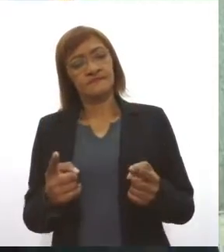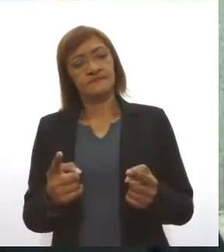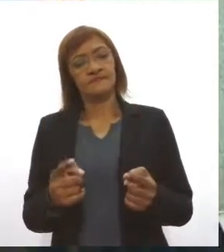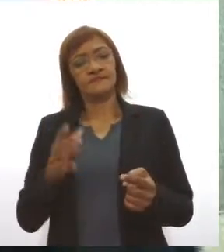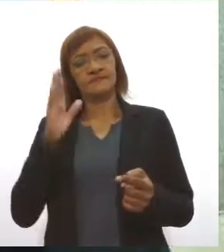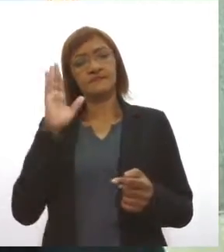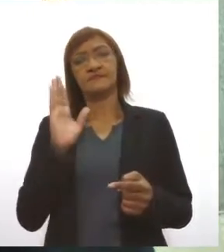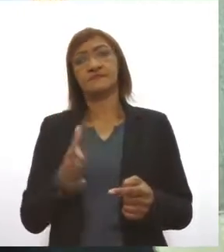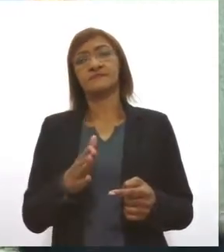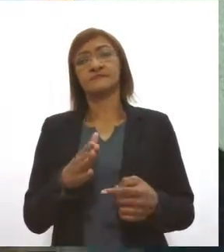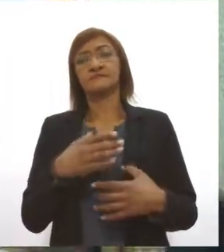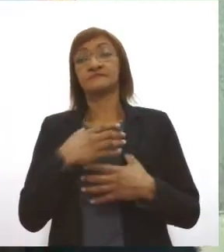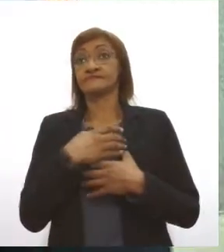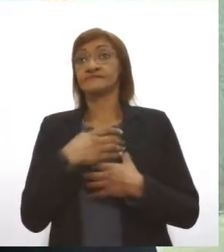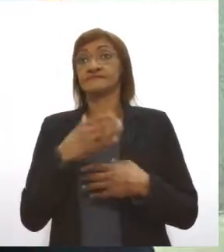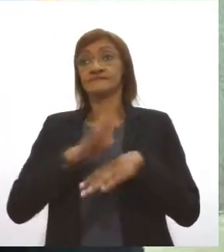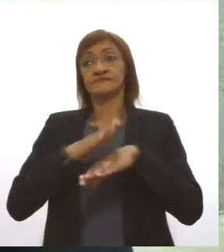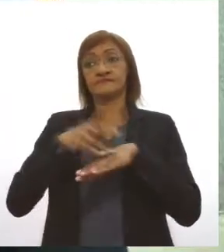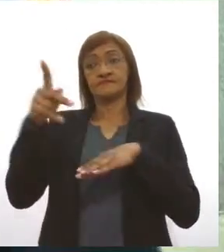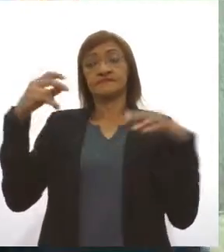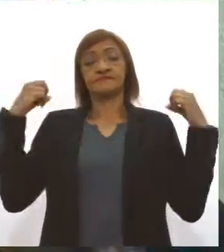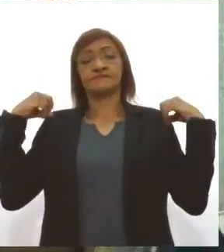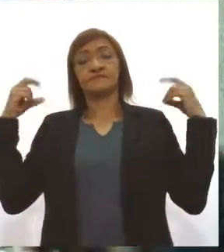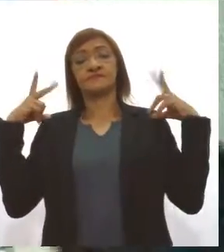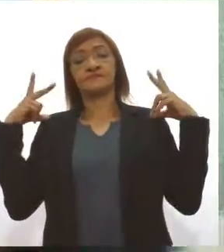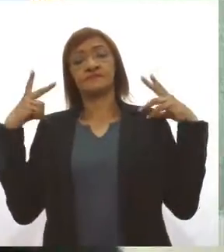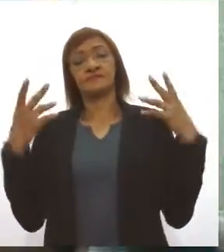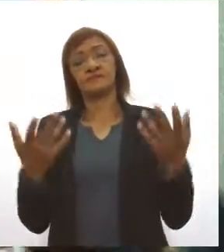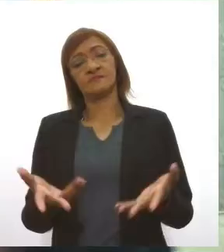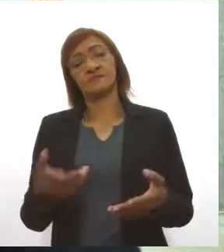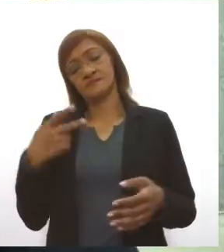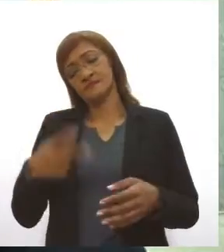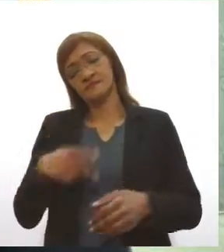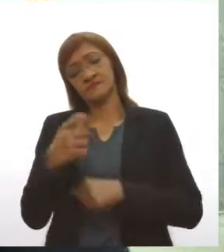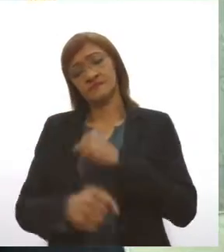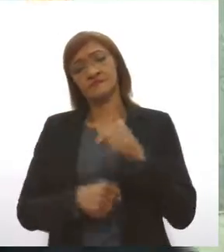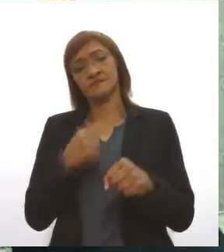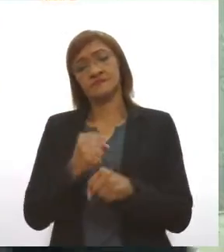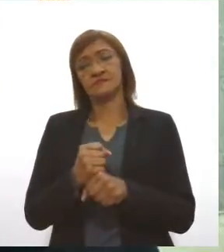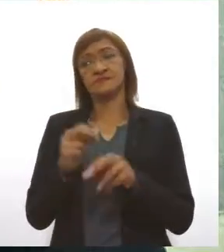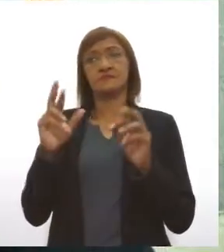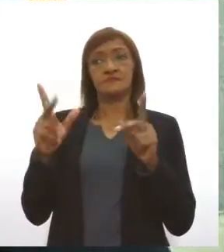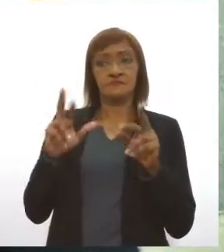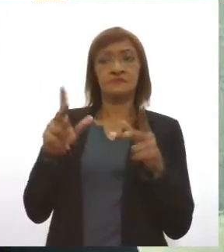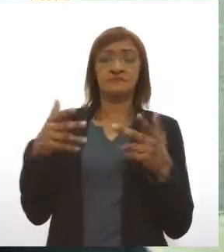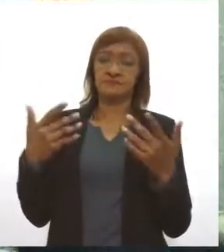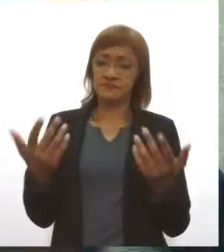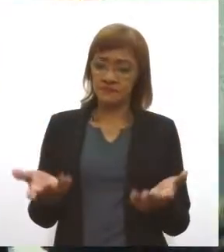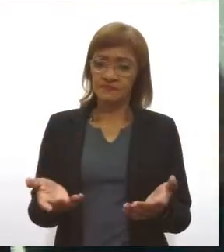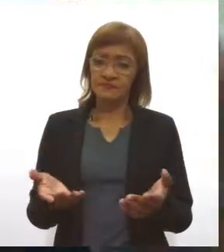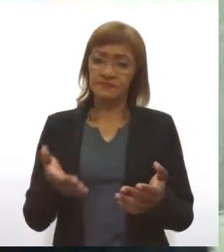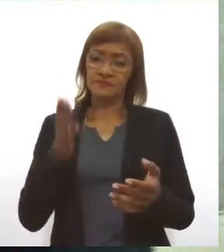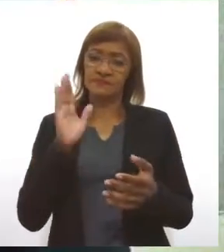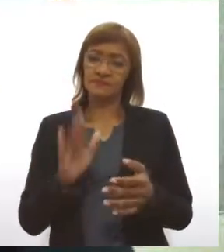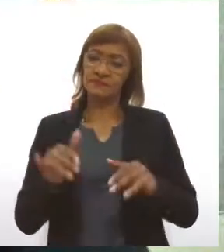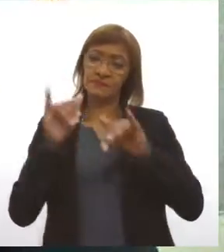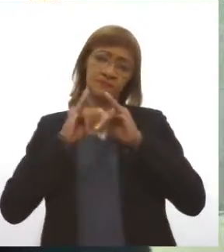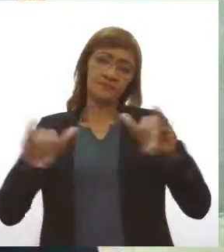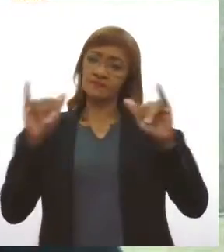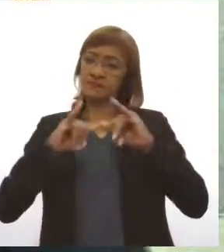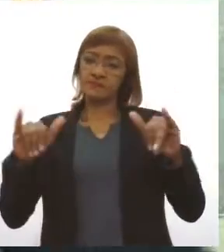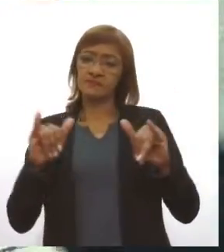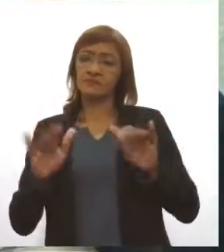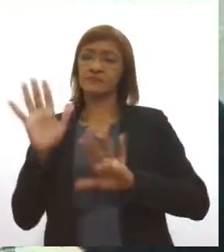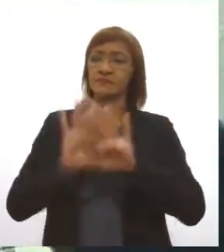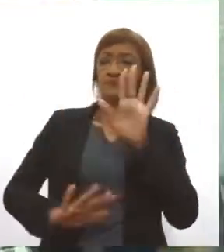da condição do condutor, ou seja, do apoio do condutor. Esse ano a gente já tem um diferencial, né? Já foi falado várias vezes, não se desloque